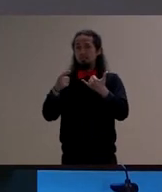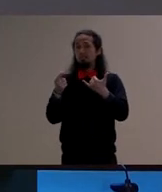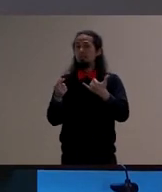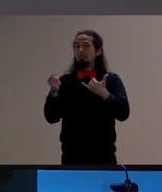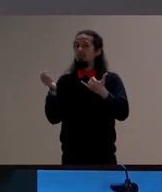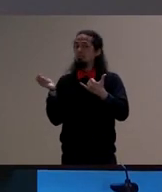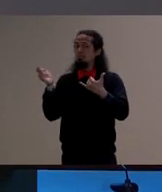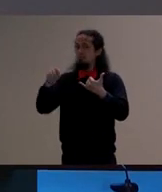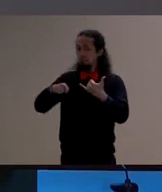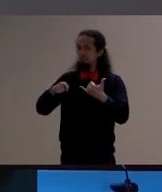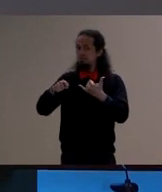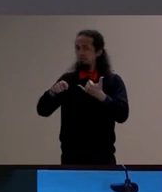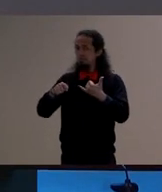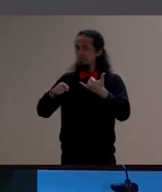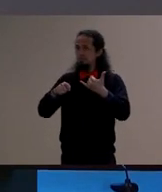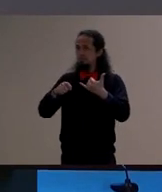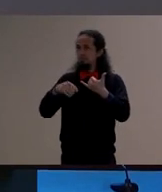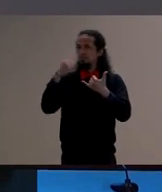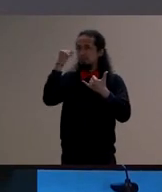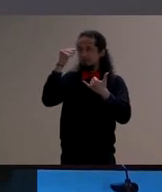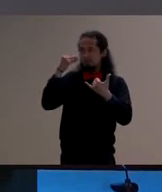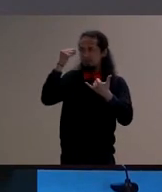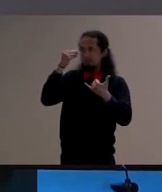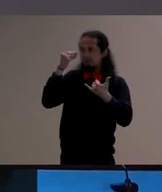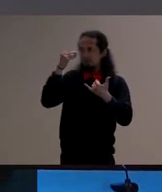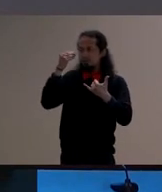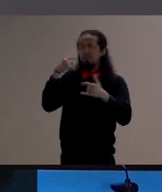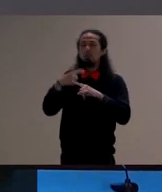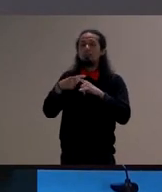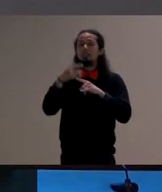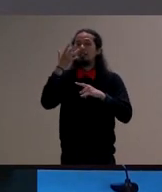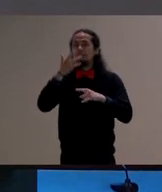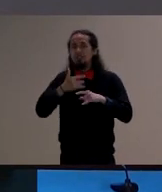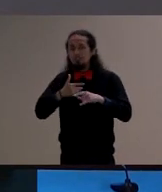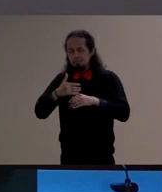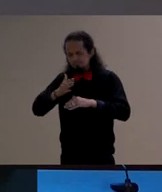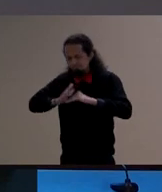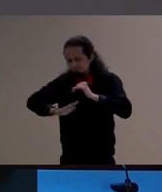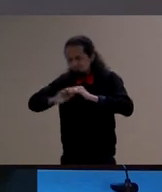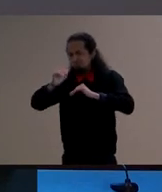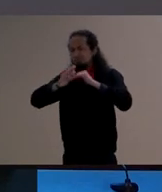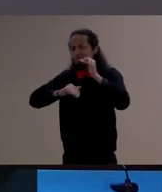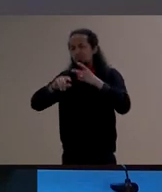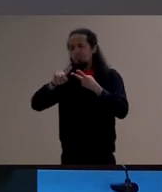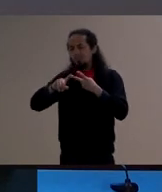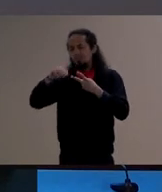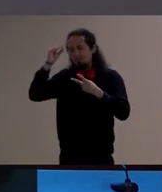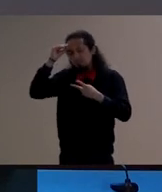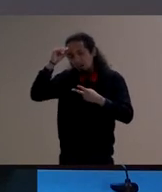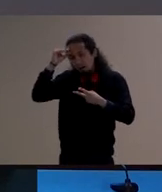a criança constrói e amplia repertórios e conhecimentos então para o Benjamin